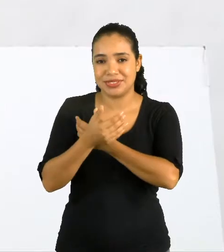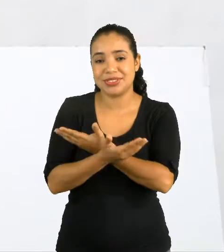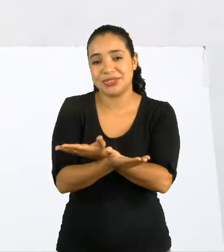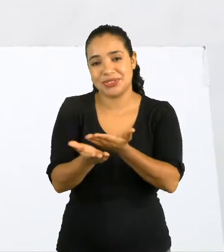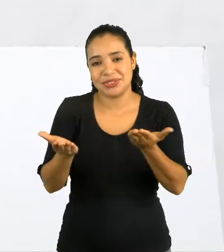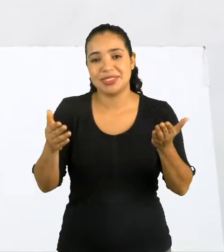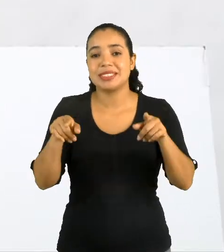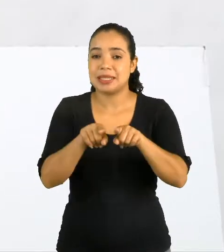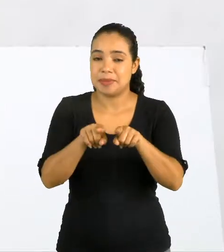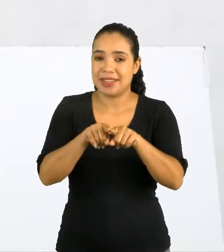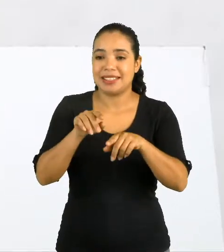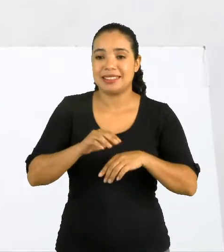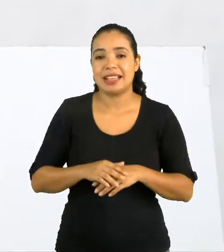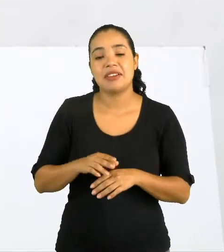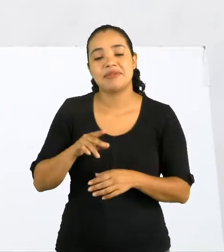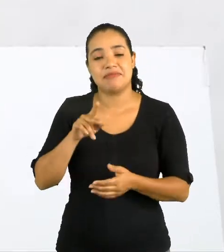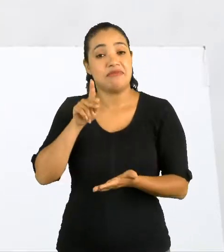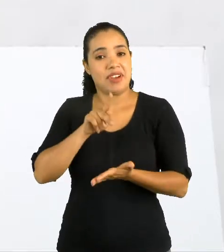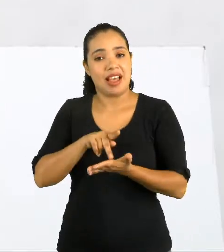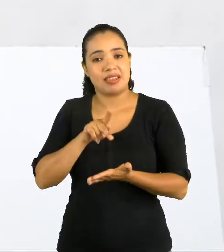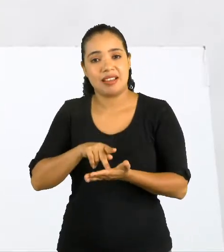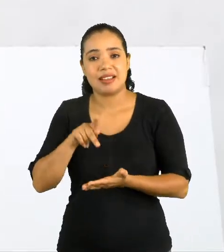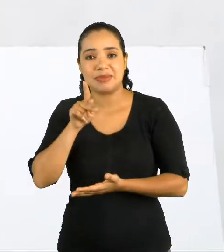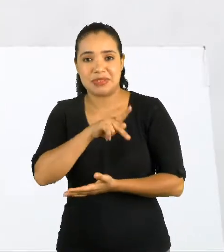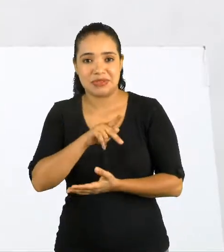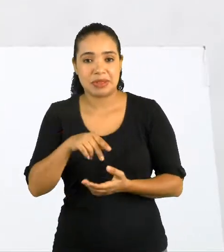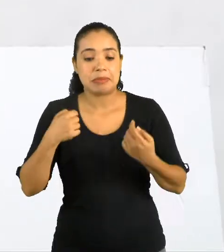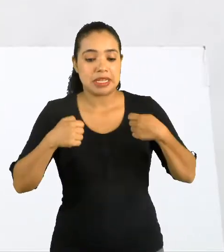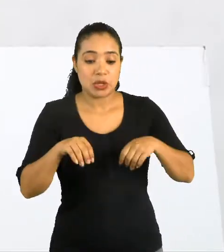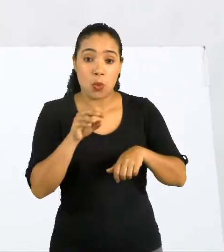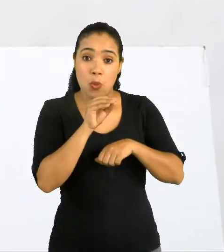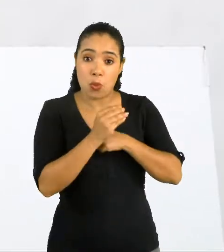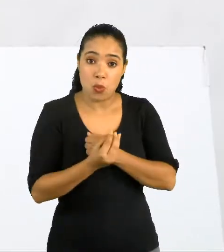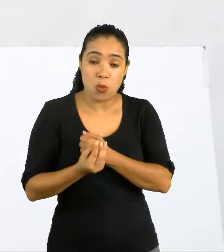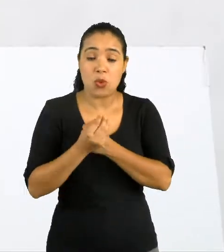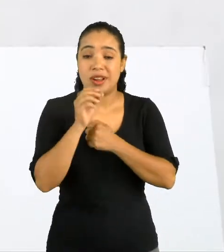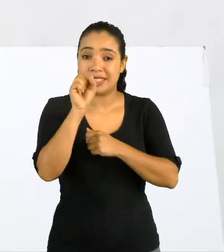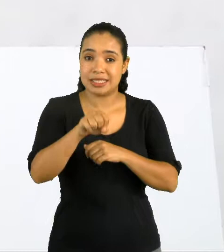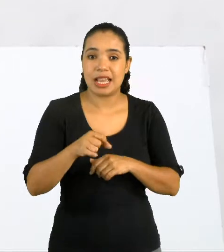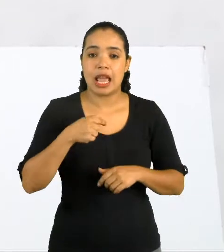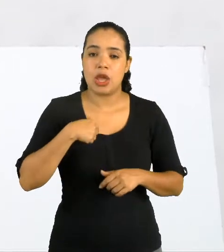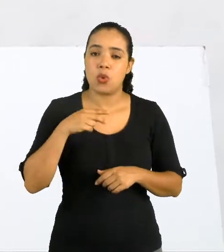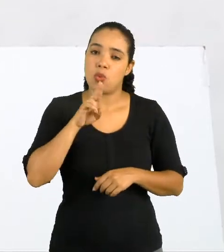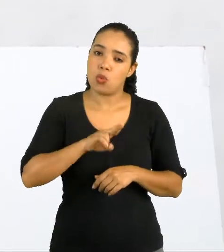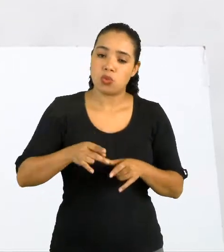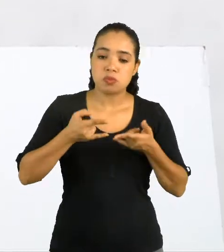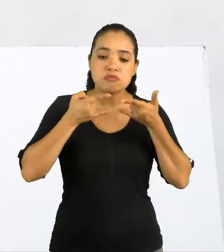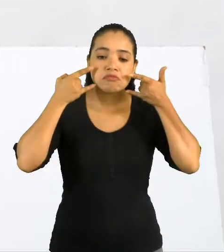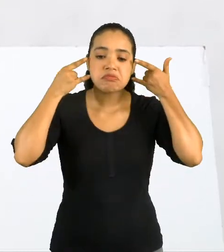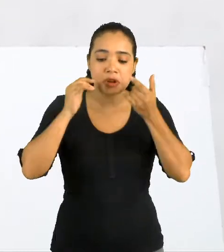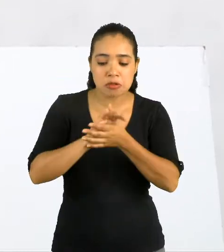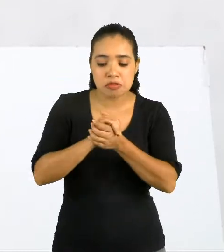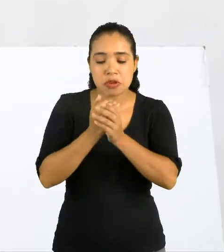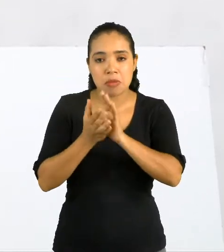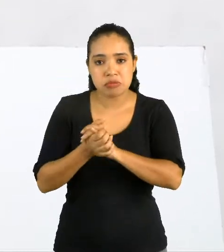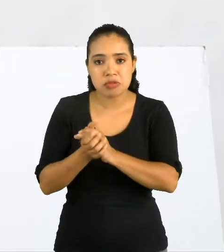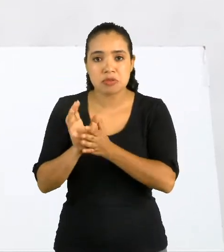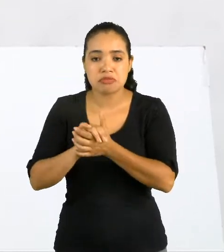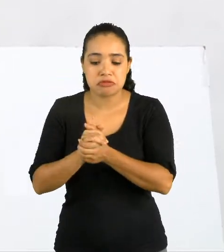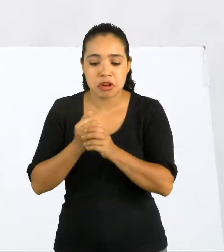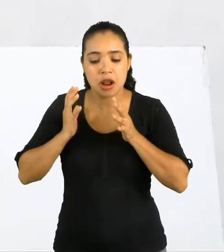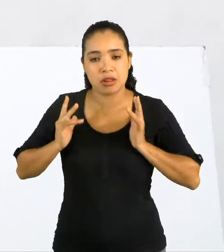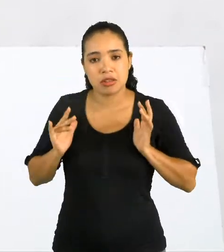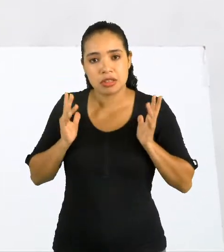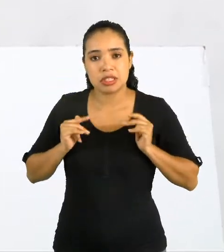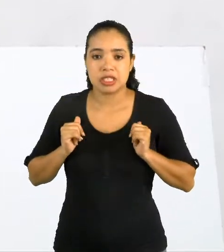verdade, professora Aline. Devemos nos cuidar sempre. Eu uso máscara e higienizo muito bem minhas mãos ao sair e chegar